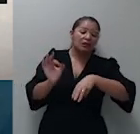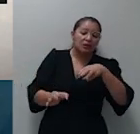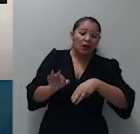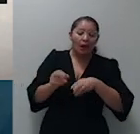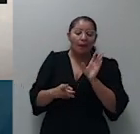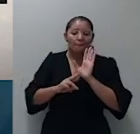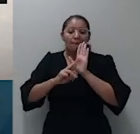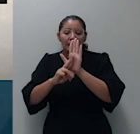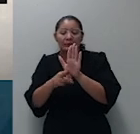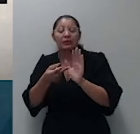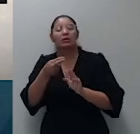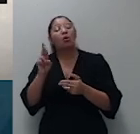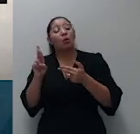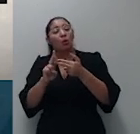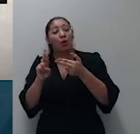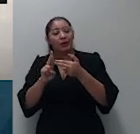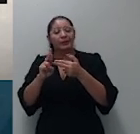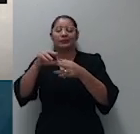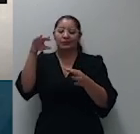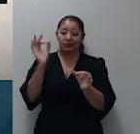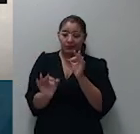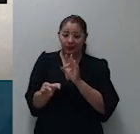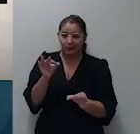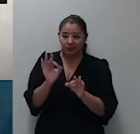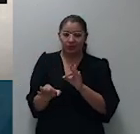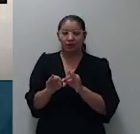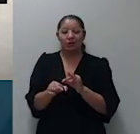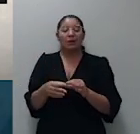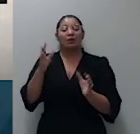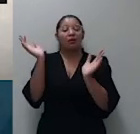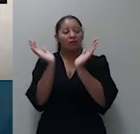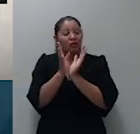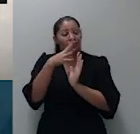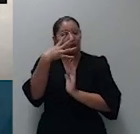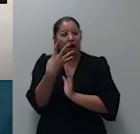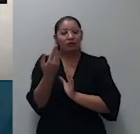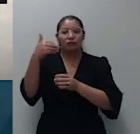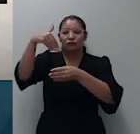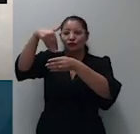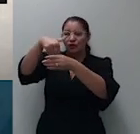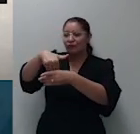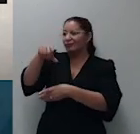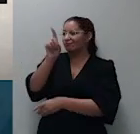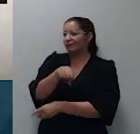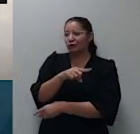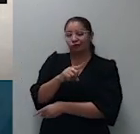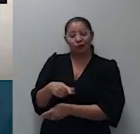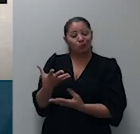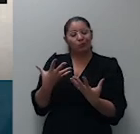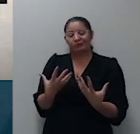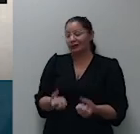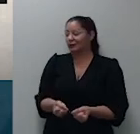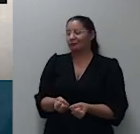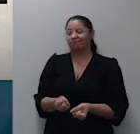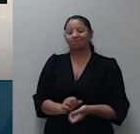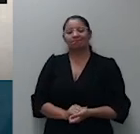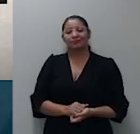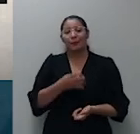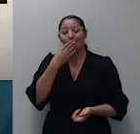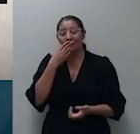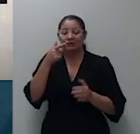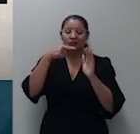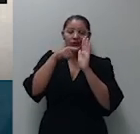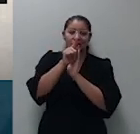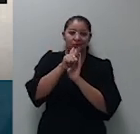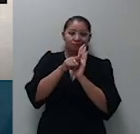a julgamento perante a greve e a quarta turma veio o voto pelo desprovimento do agravo interno enquanto pedi vista então eu